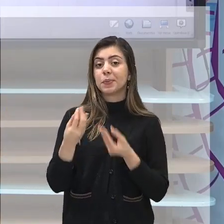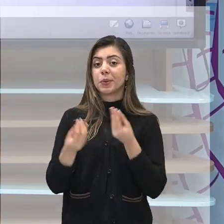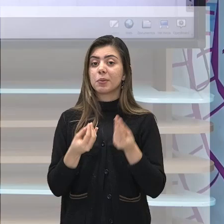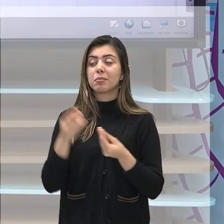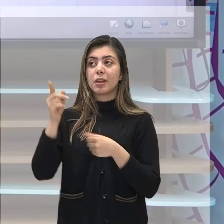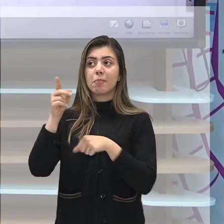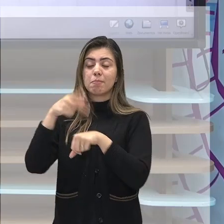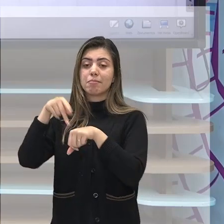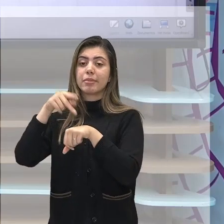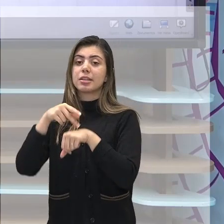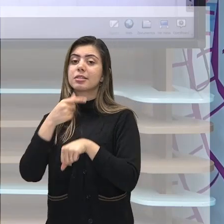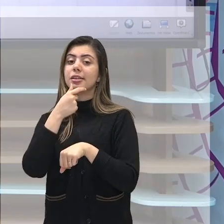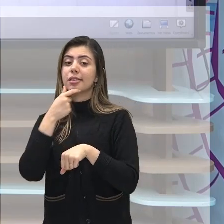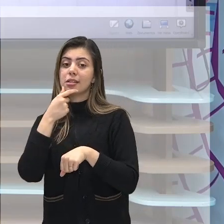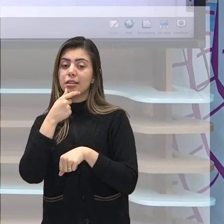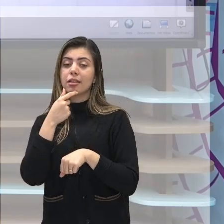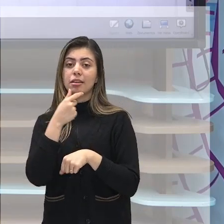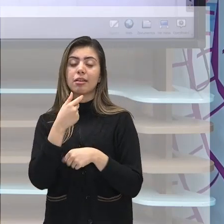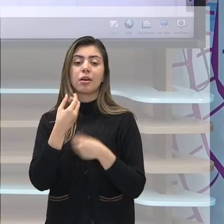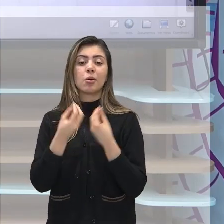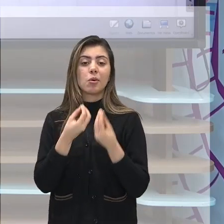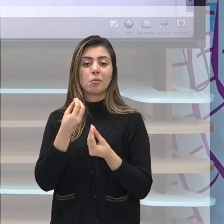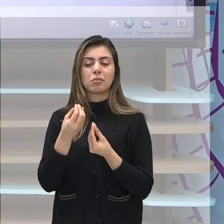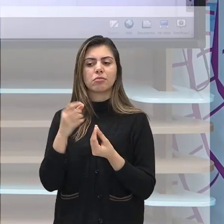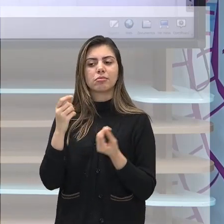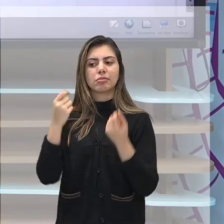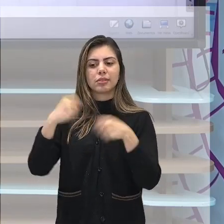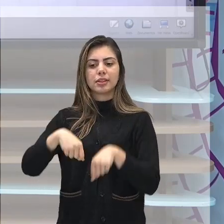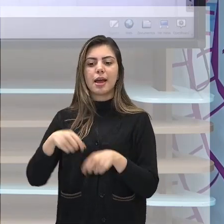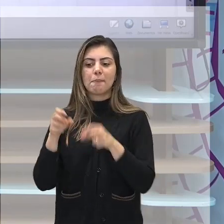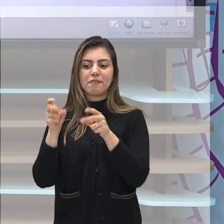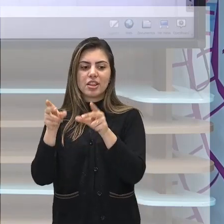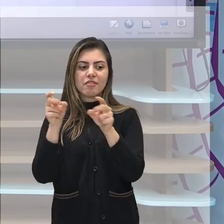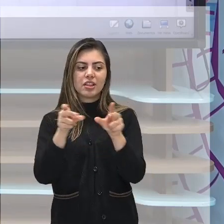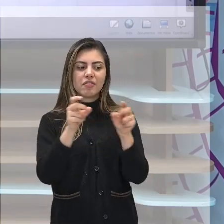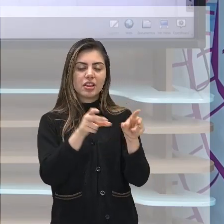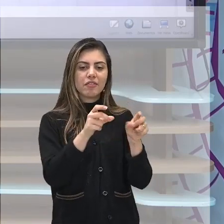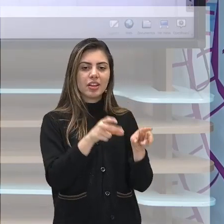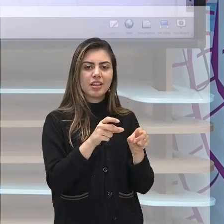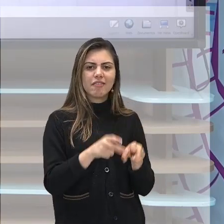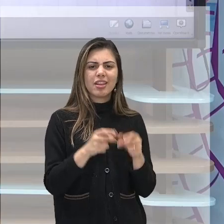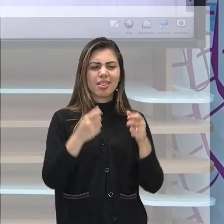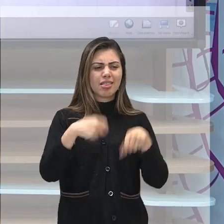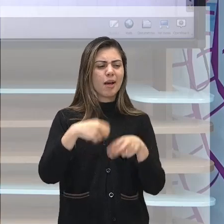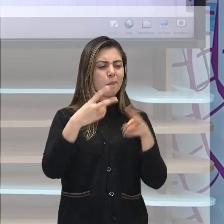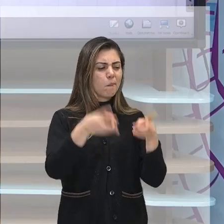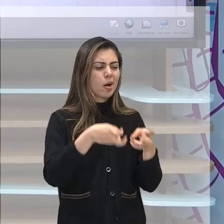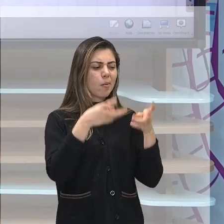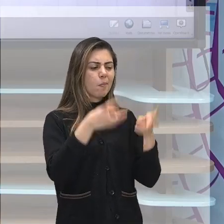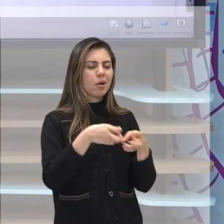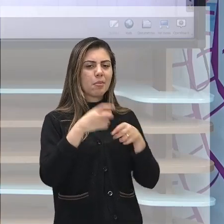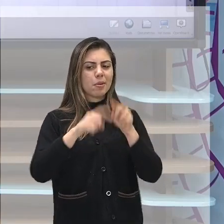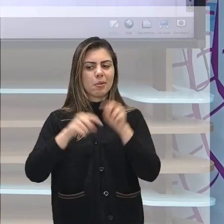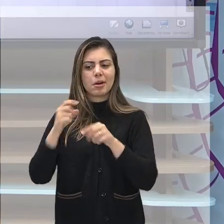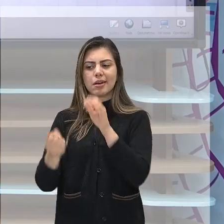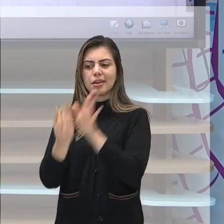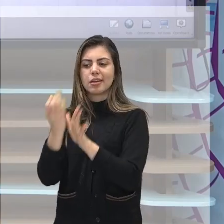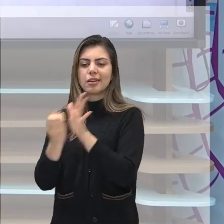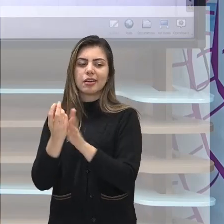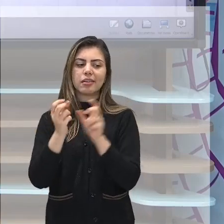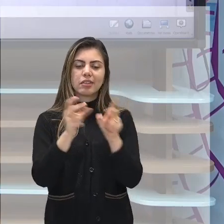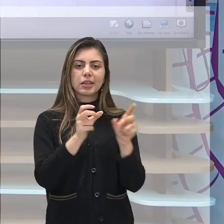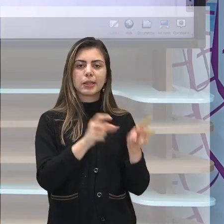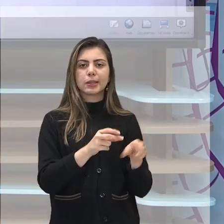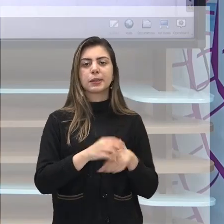Inglaterra tem um mercado todo para si, para explorar e vender os seus produtos,